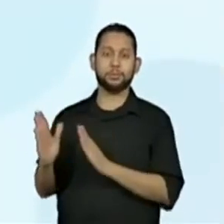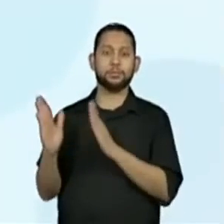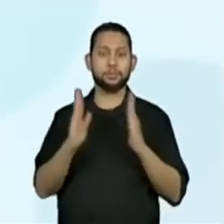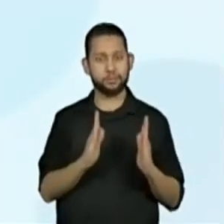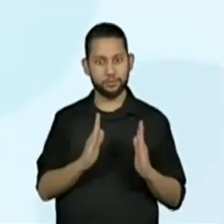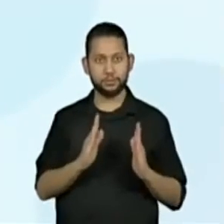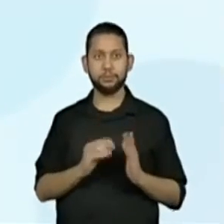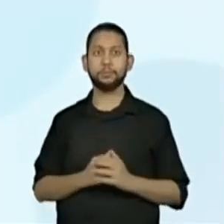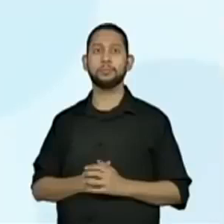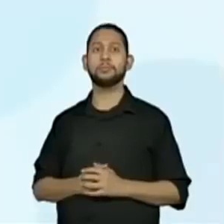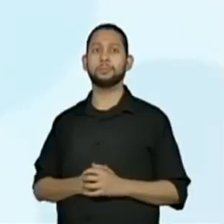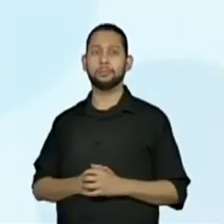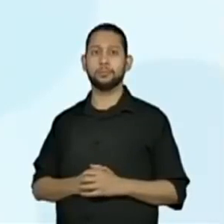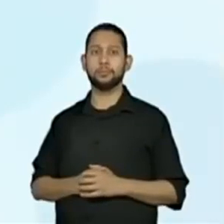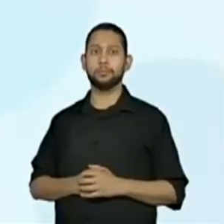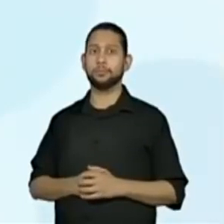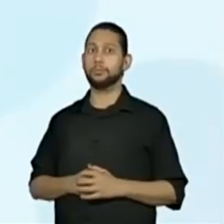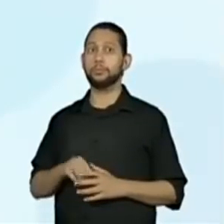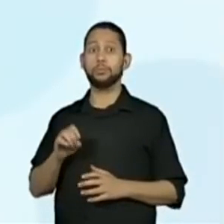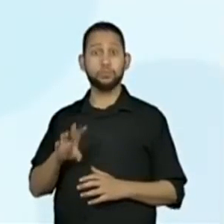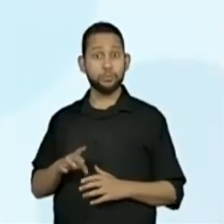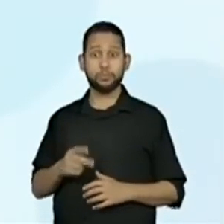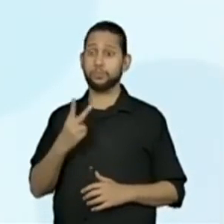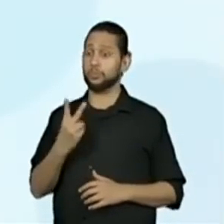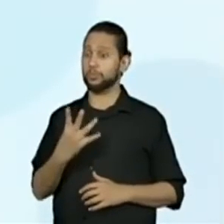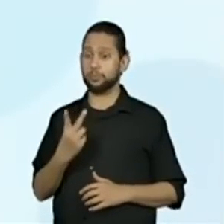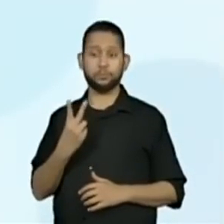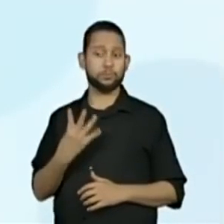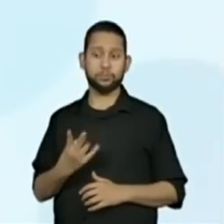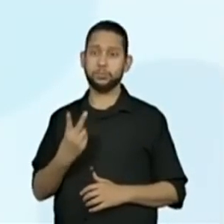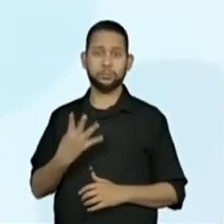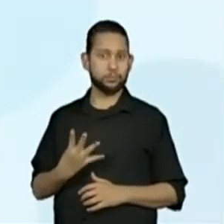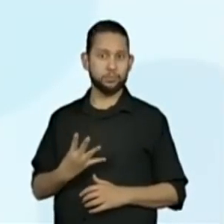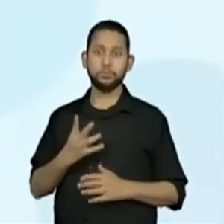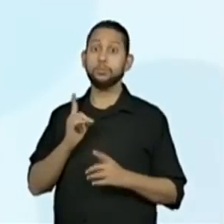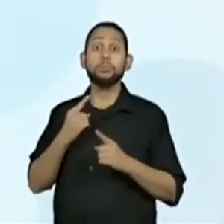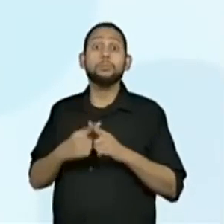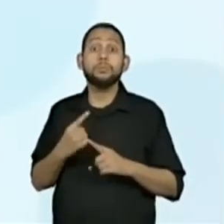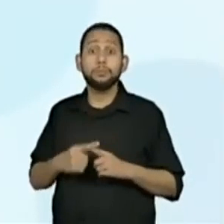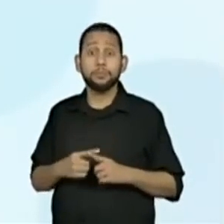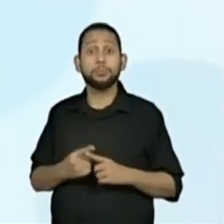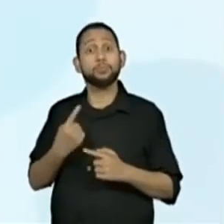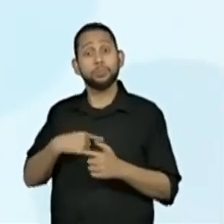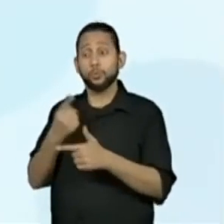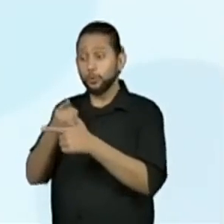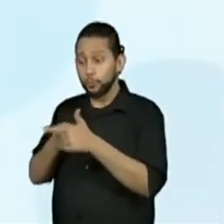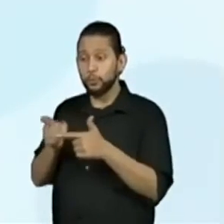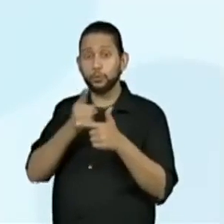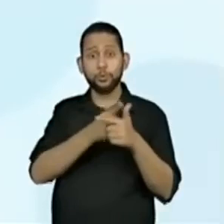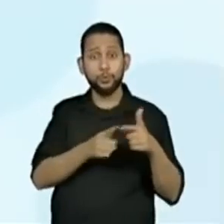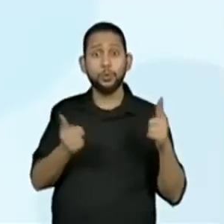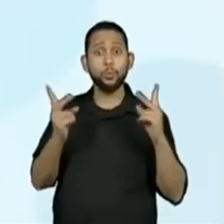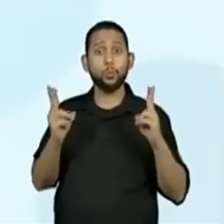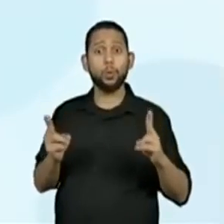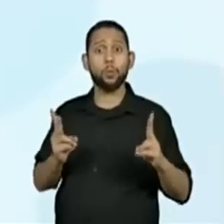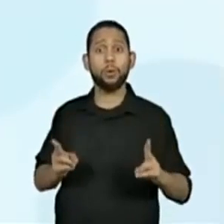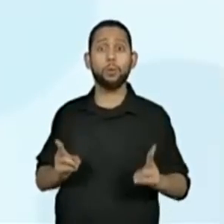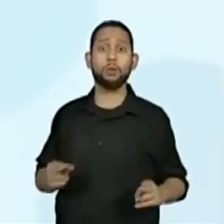Então, estamos destacando as divisões equivalentes. números diferentes.